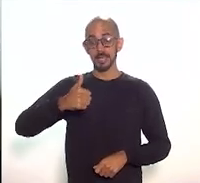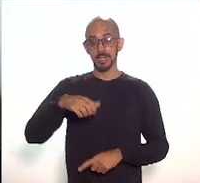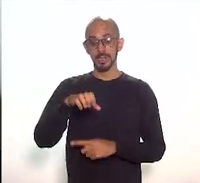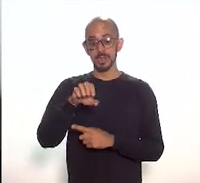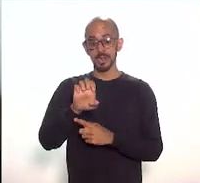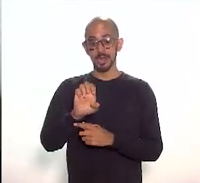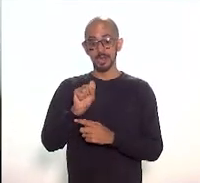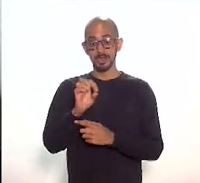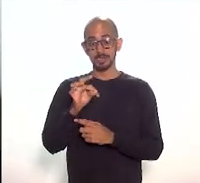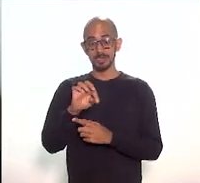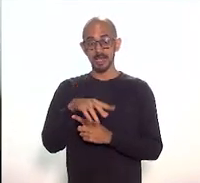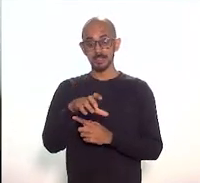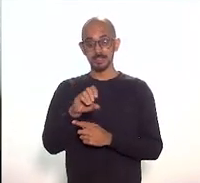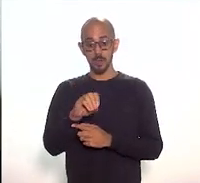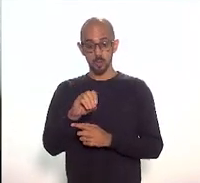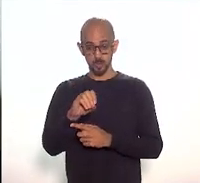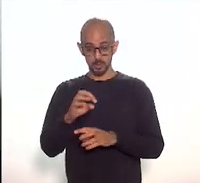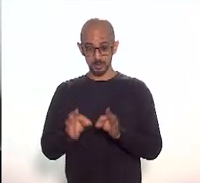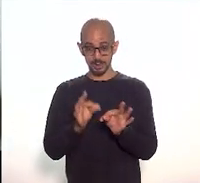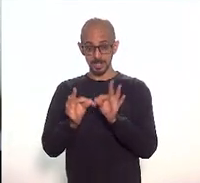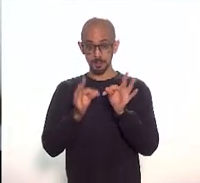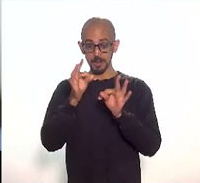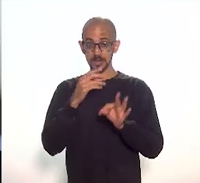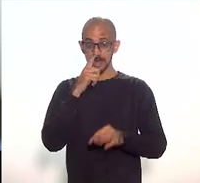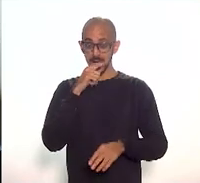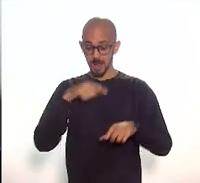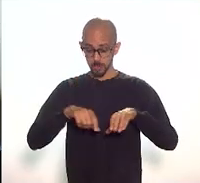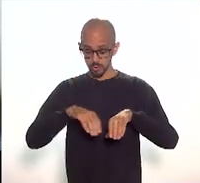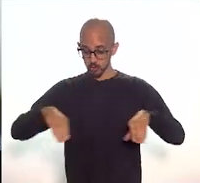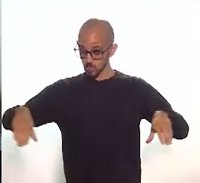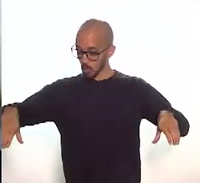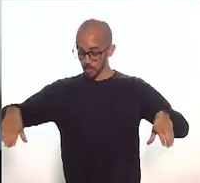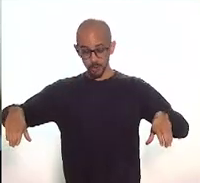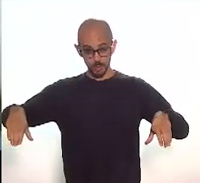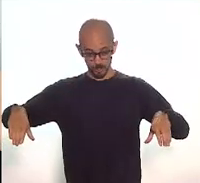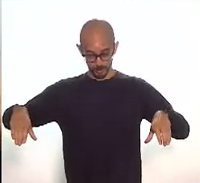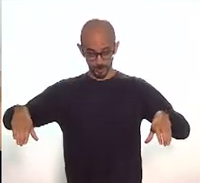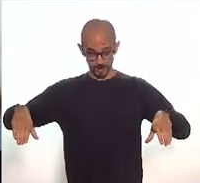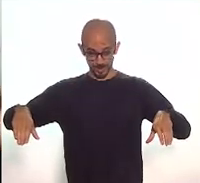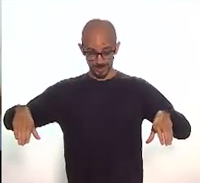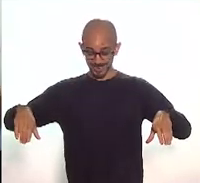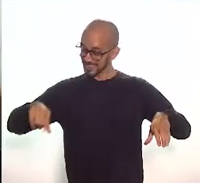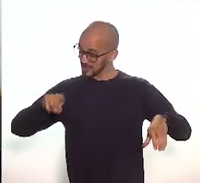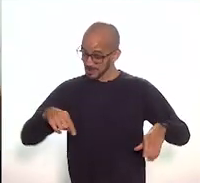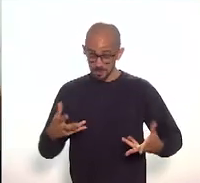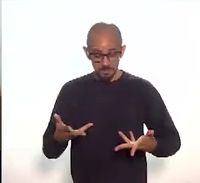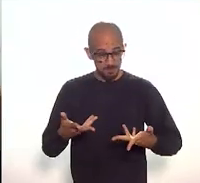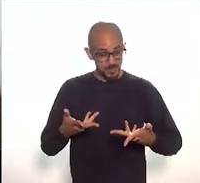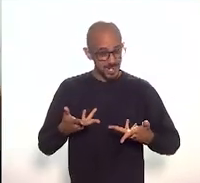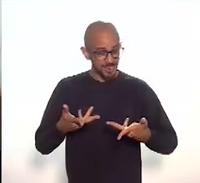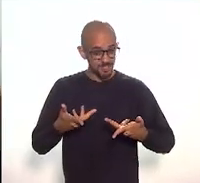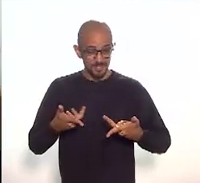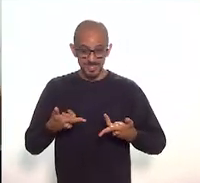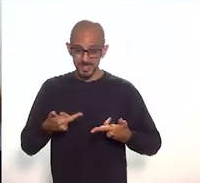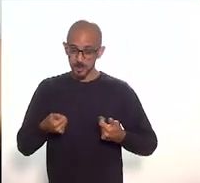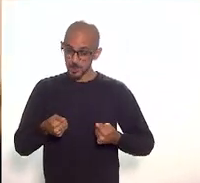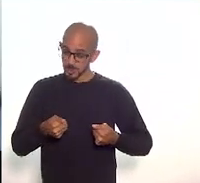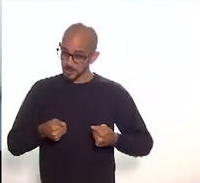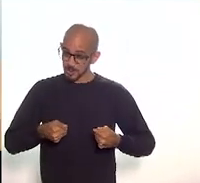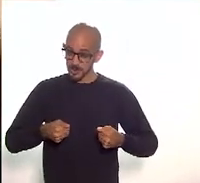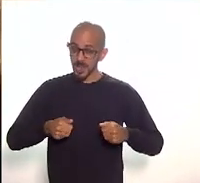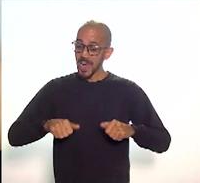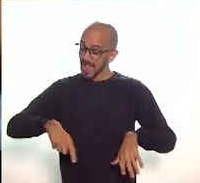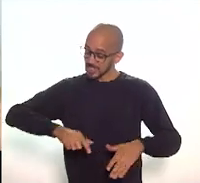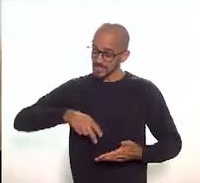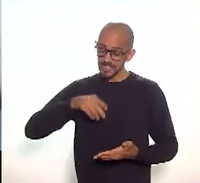esgoto do Brasil, oriundo da CIT. Você veja que a riqueza de um material é tão grande que, por